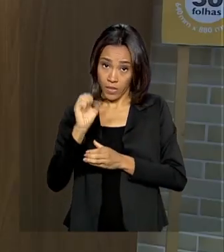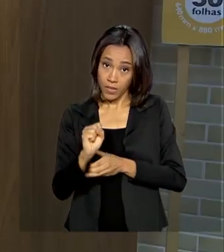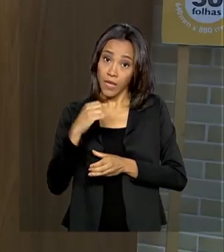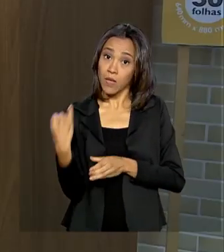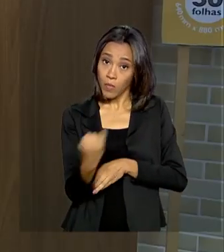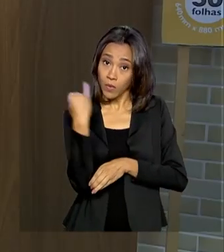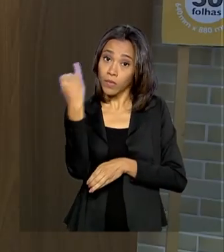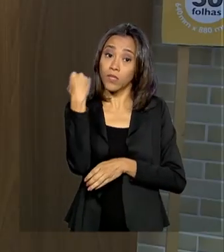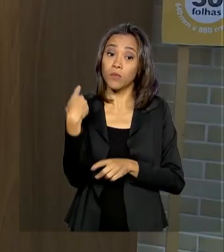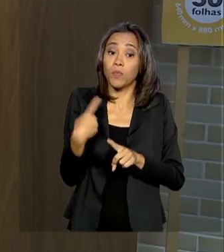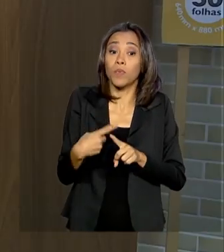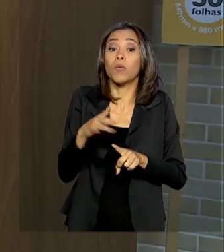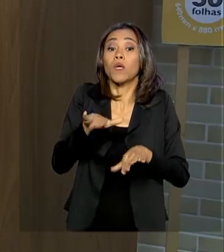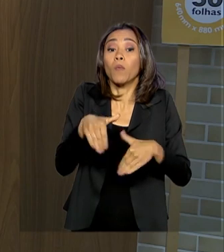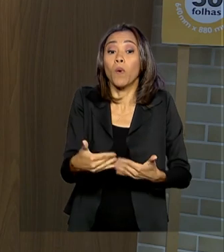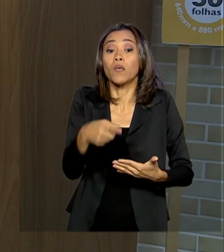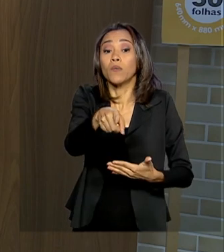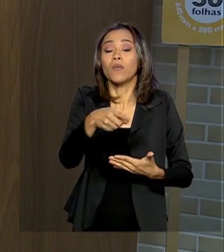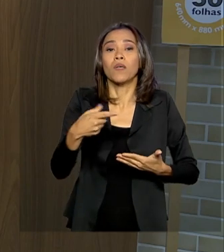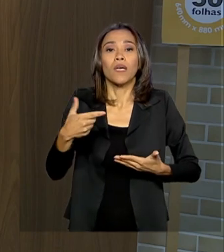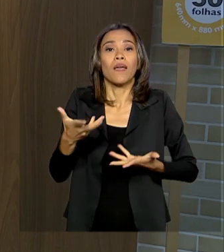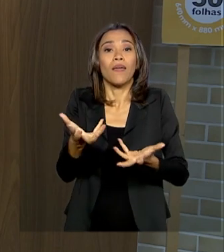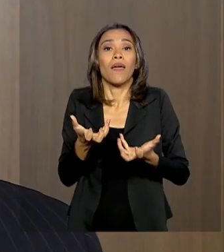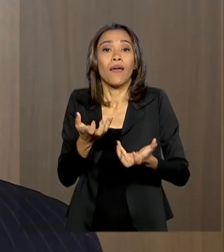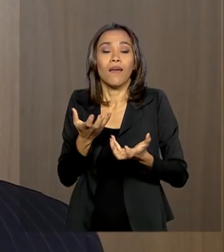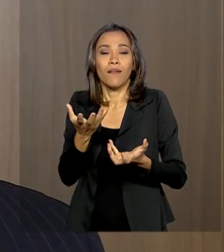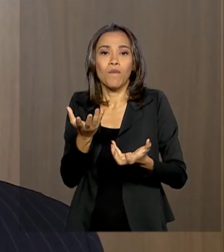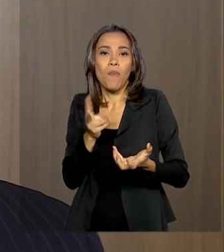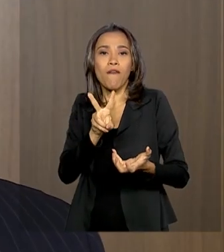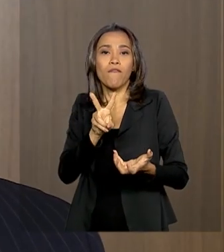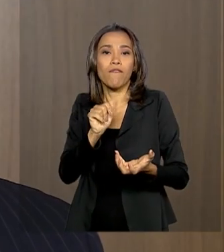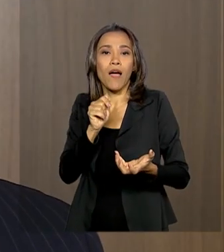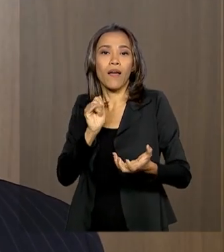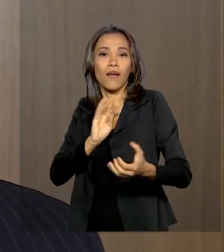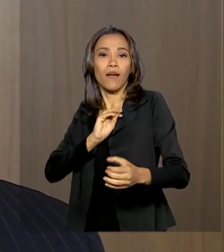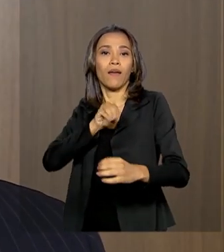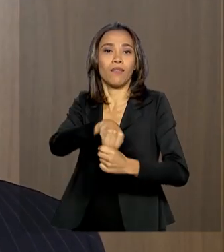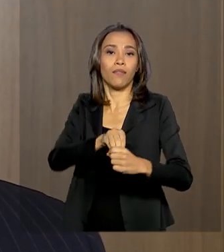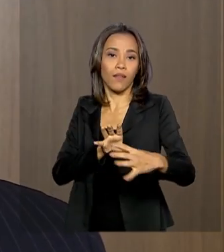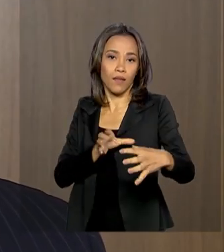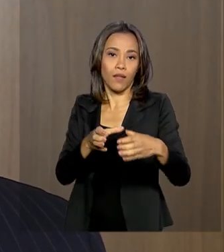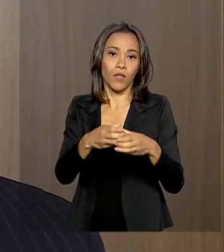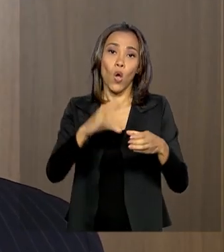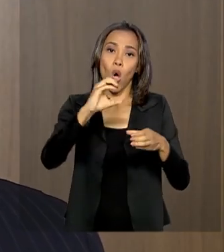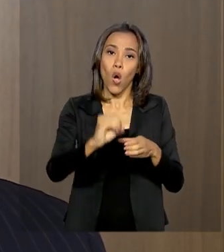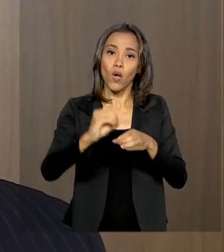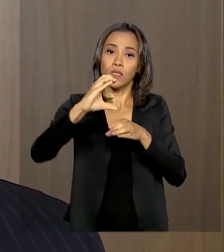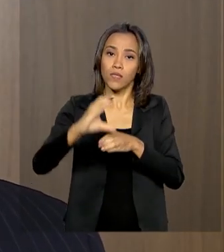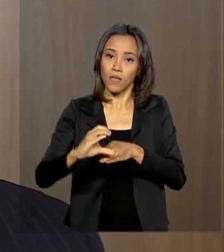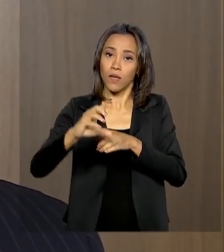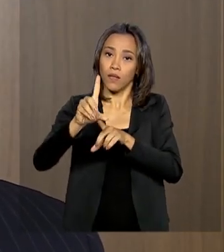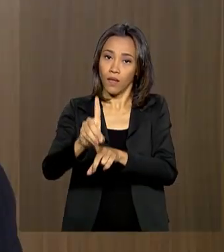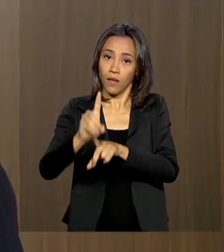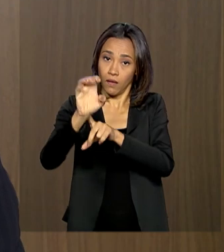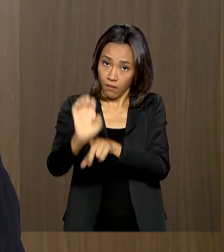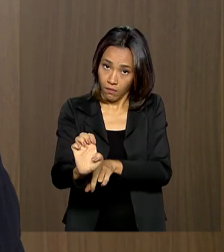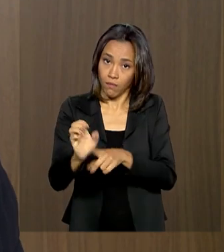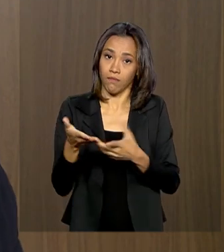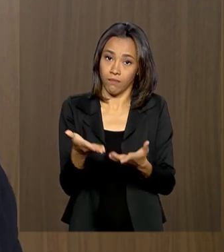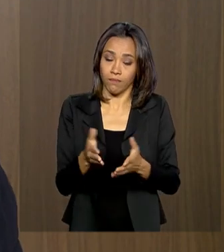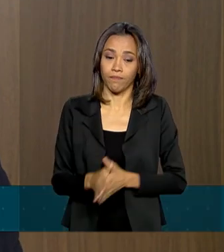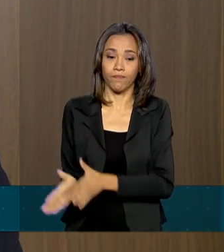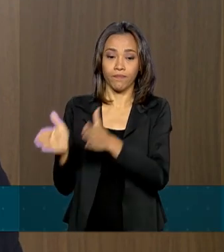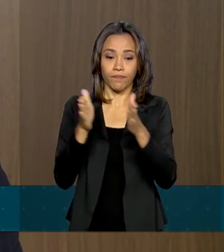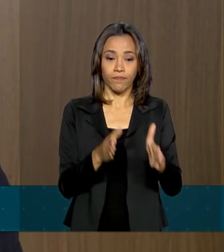quando o país se candidata a uma vaga na OCDE, a Organização para a Cooperação e o Desenvolvimento Econômico. Não tenho